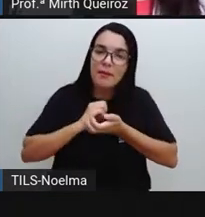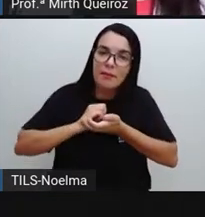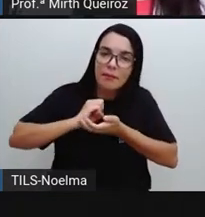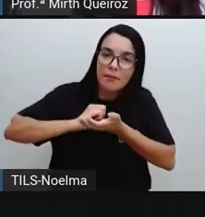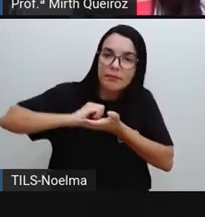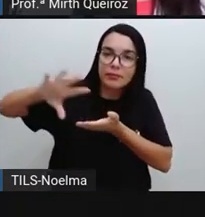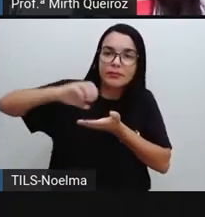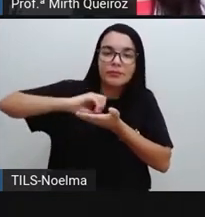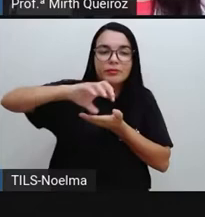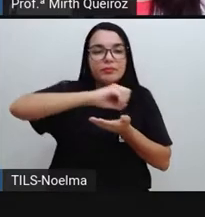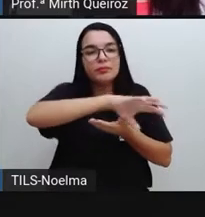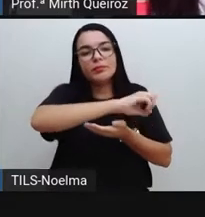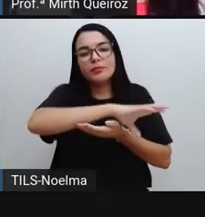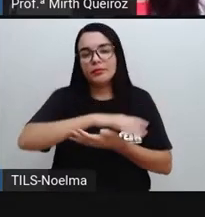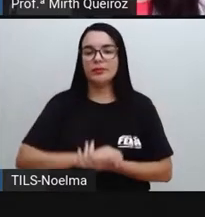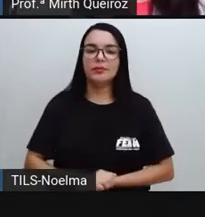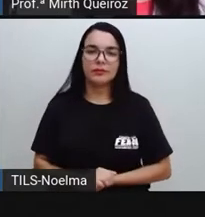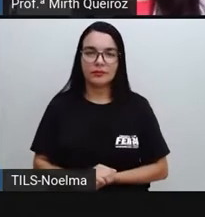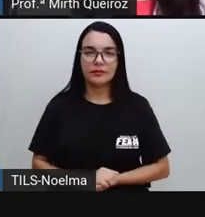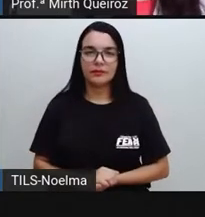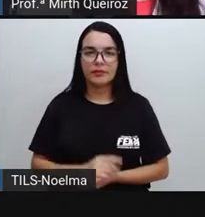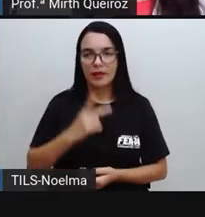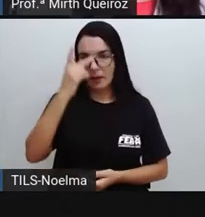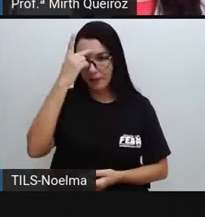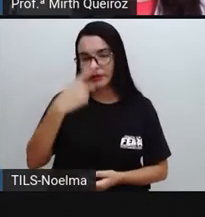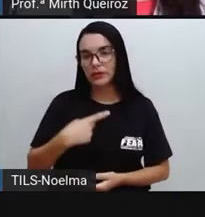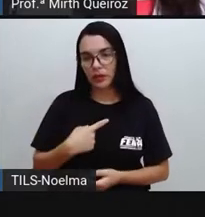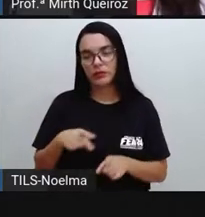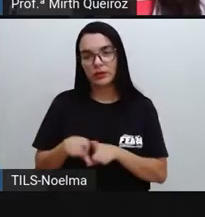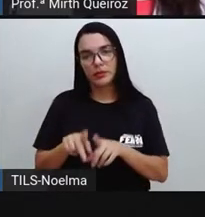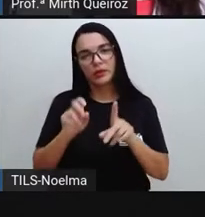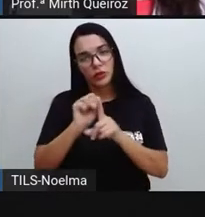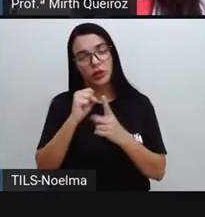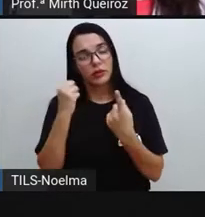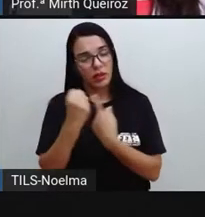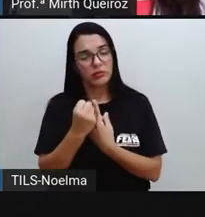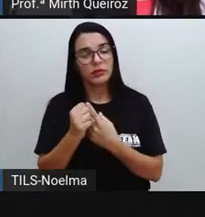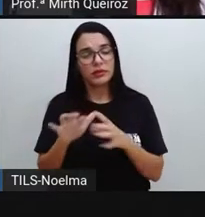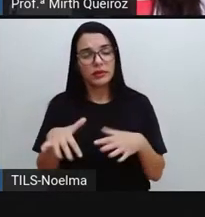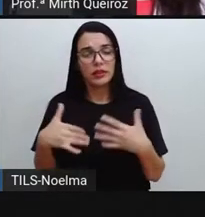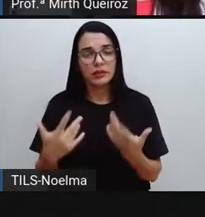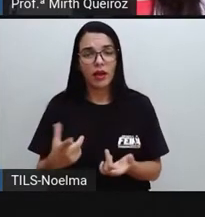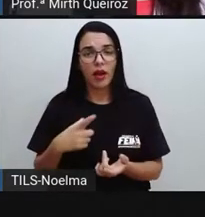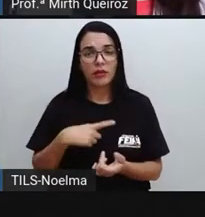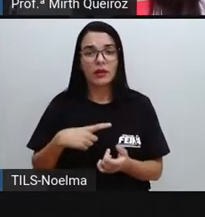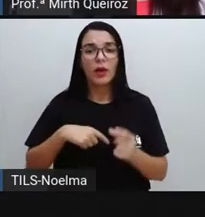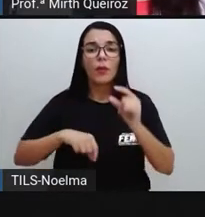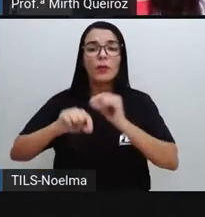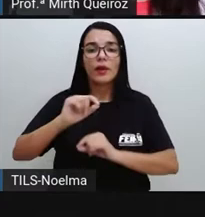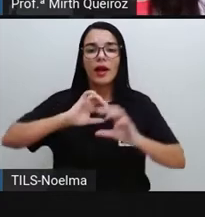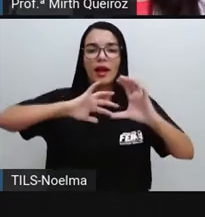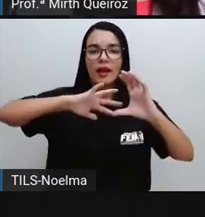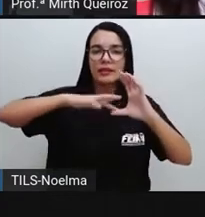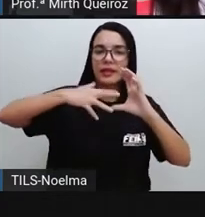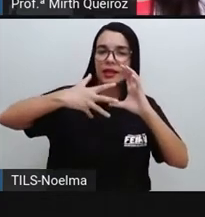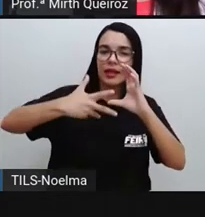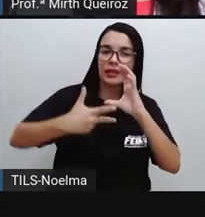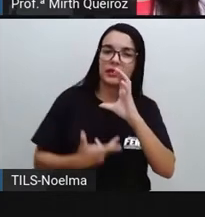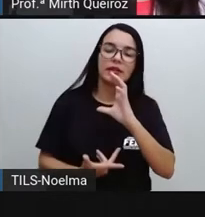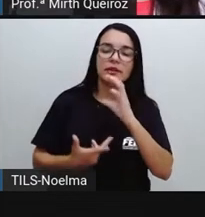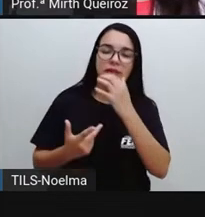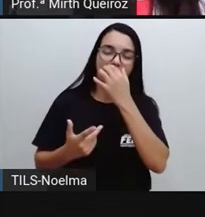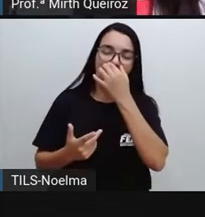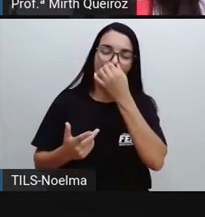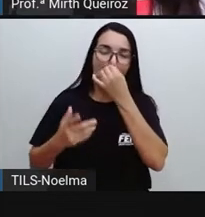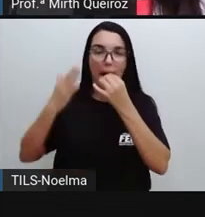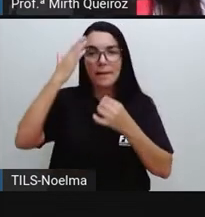e levar aí para o seu contexto pessoal e social. E assim, a gente vai para as características principais desse tipo de